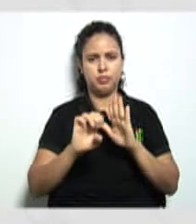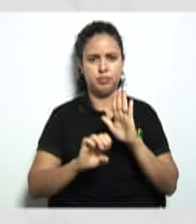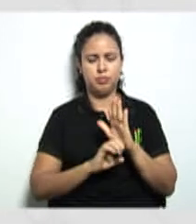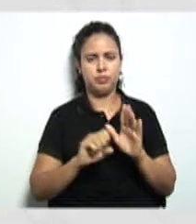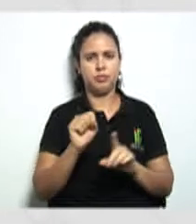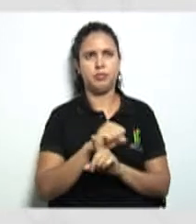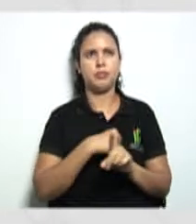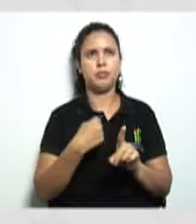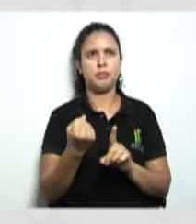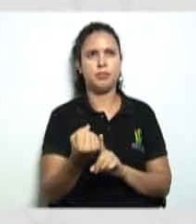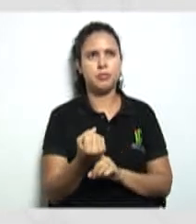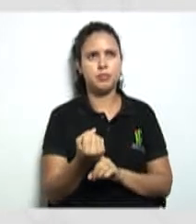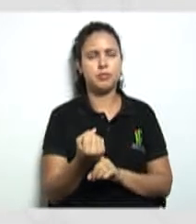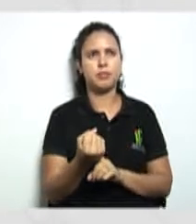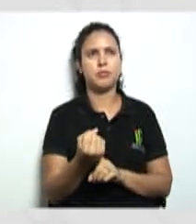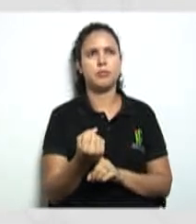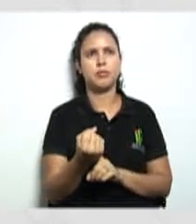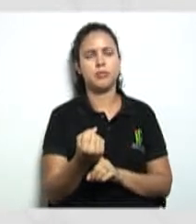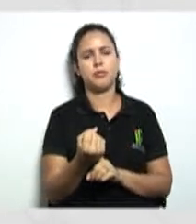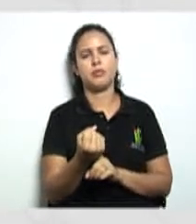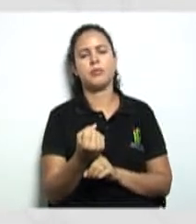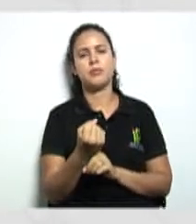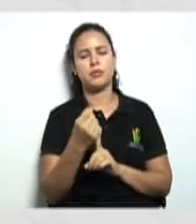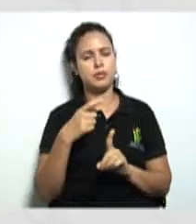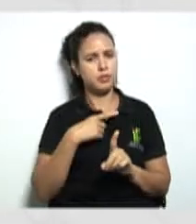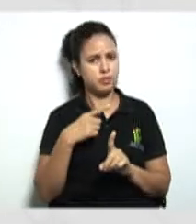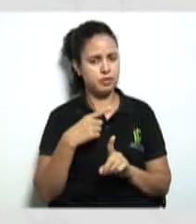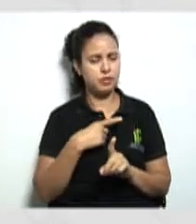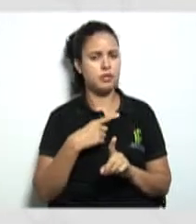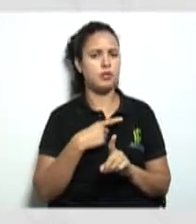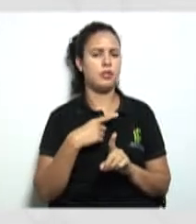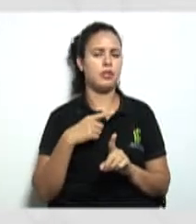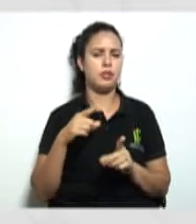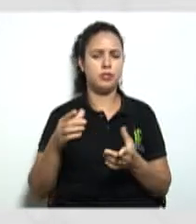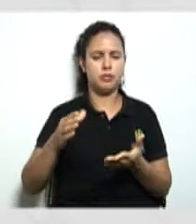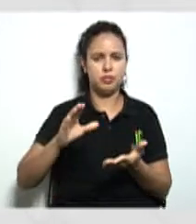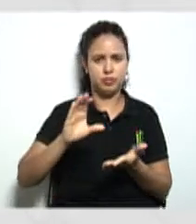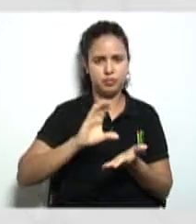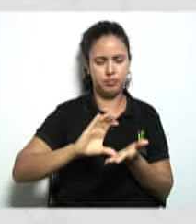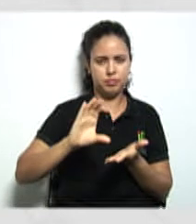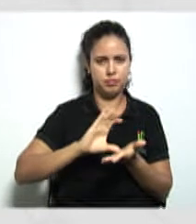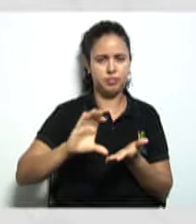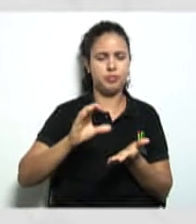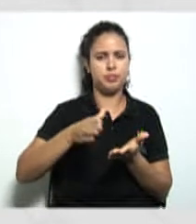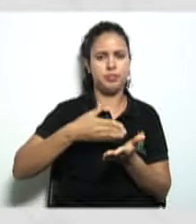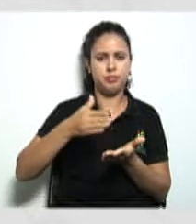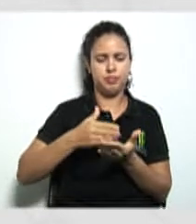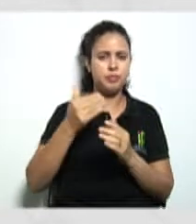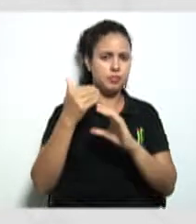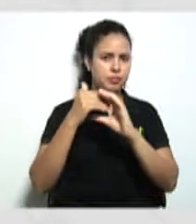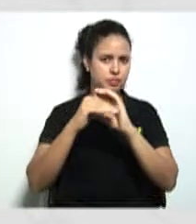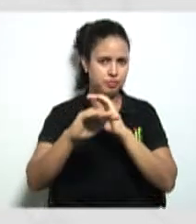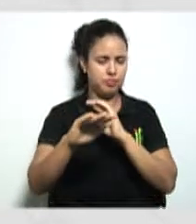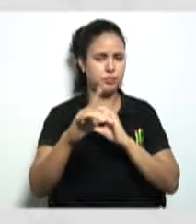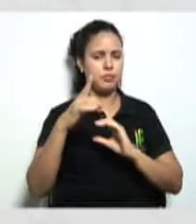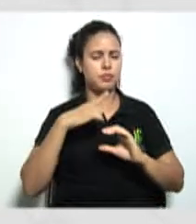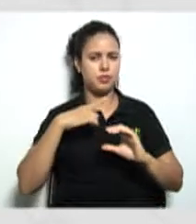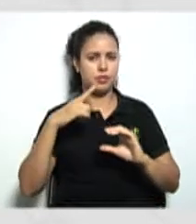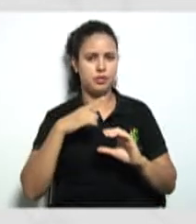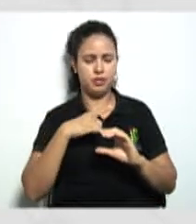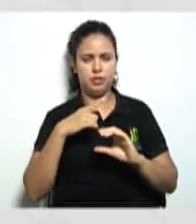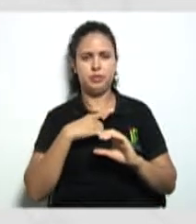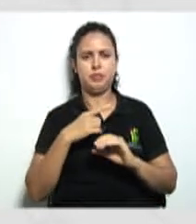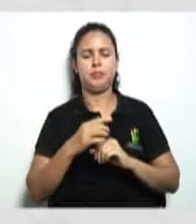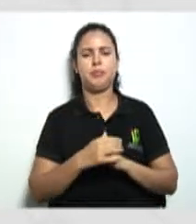perfeito também foi abordado em sala e vocês podem conferir também no arquivo que a gente encaminhou para vocês também por meio da